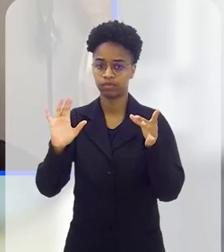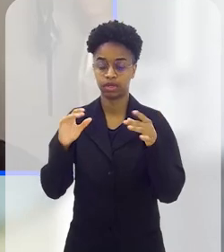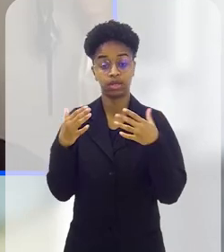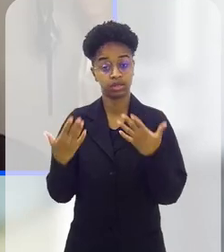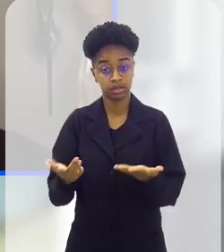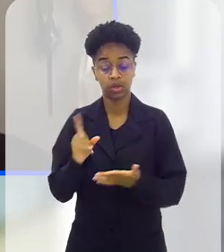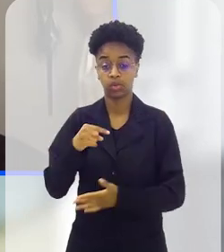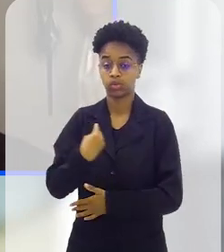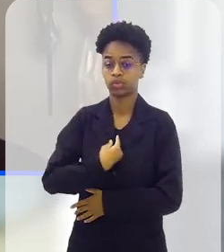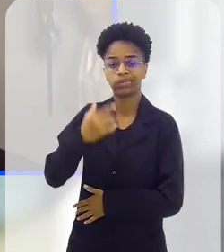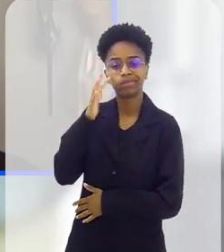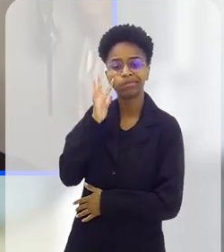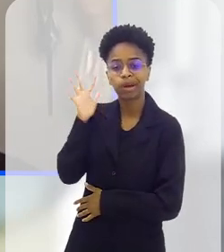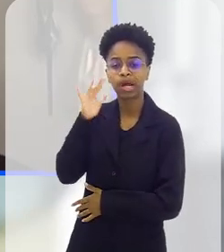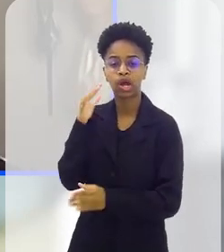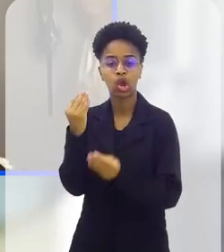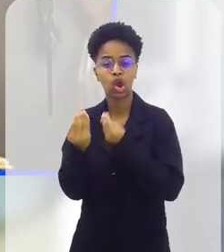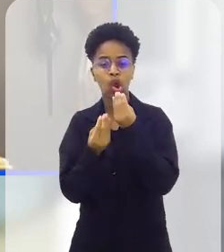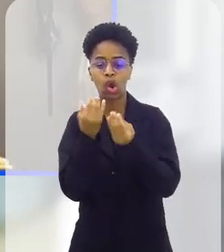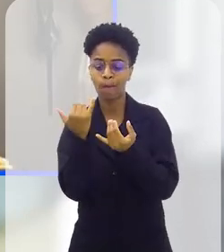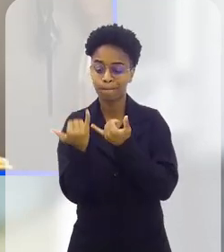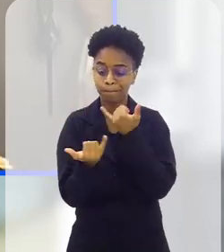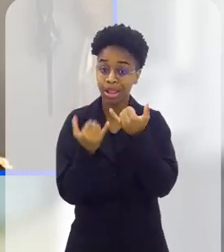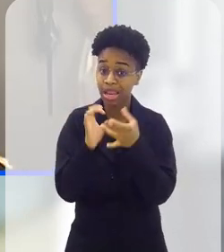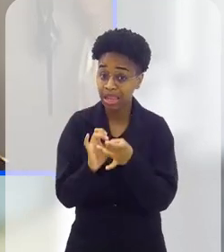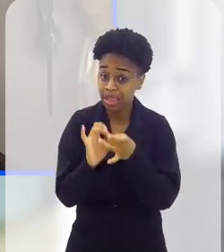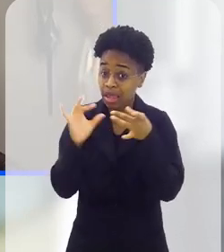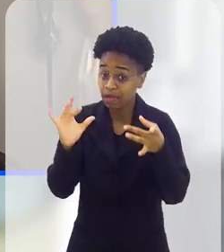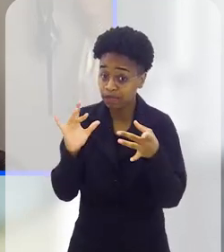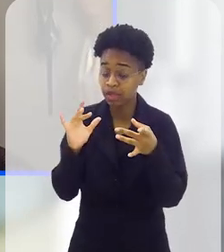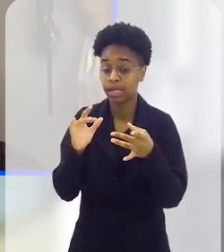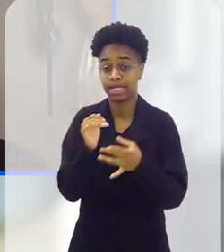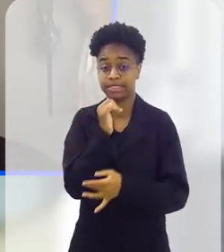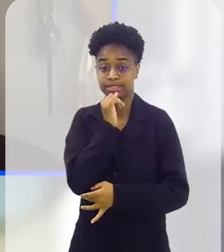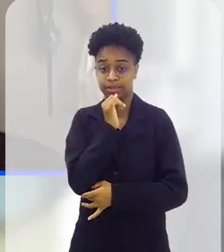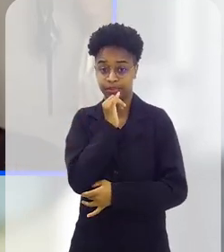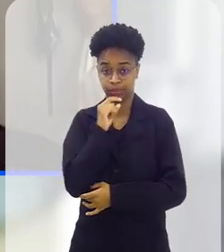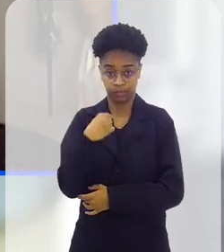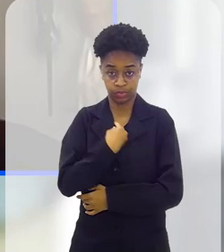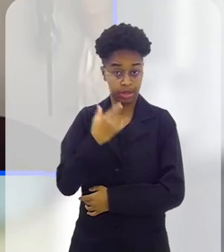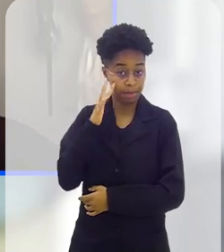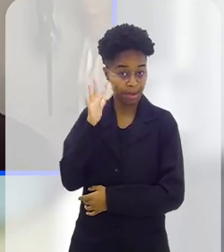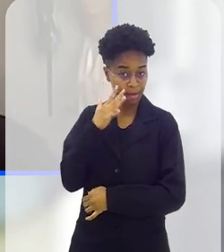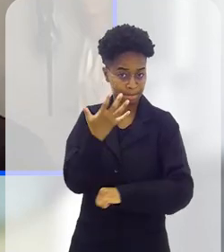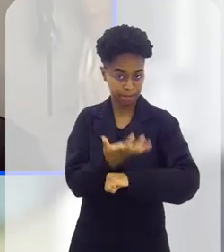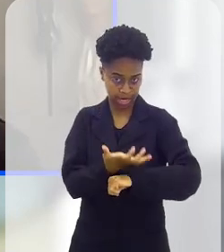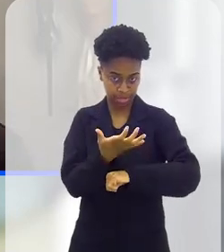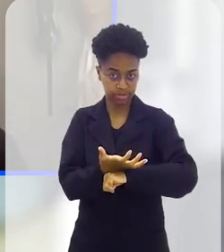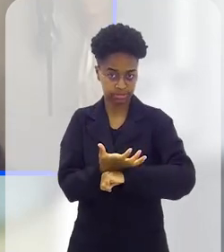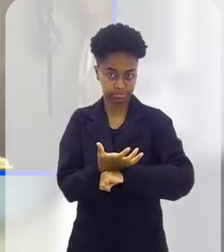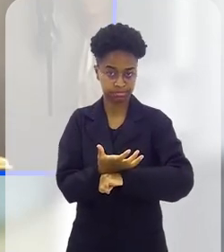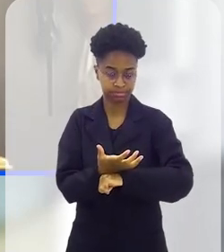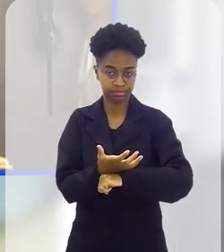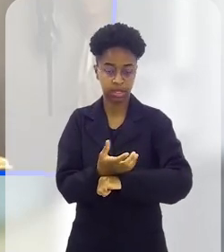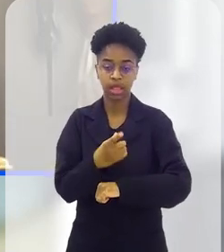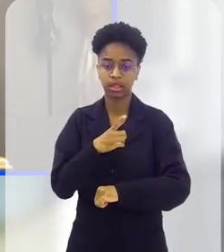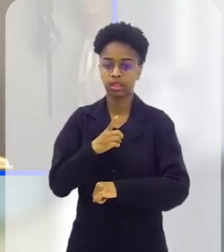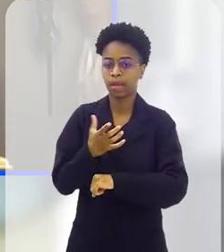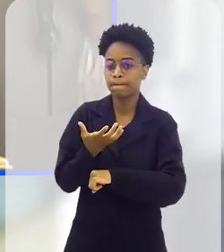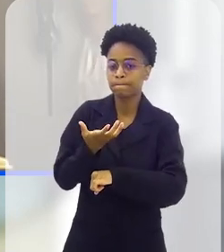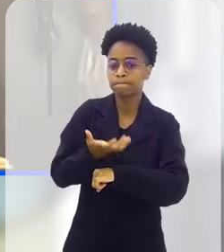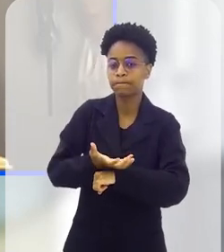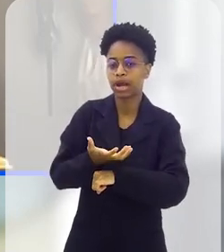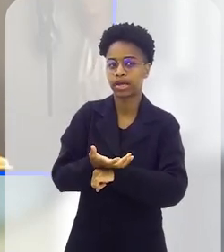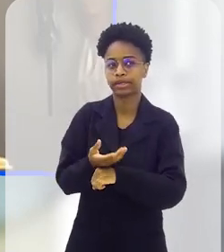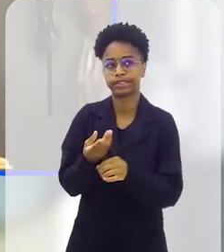então quando a gente imagina assim um brincar livre, se a gente imaginar assim, por exemplo, uma pracinha, né, uma